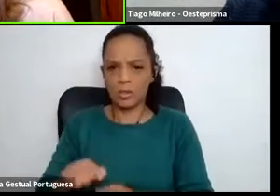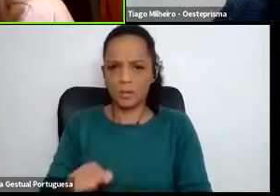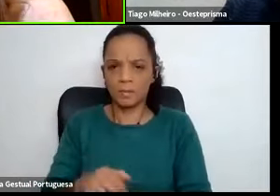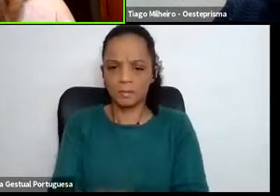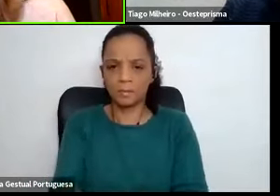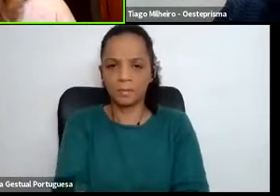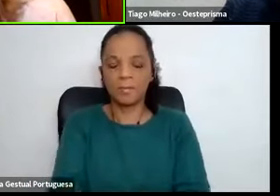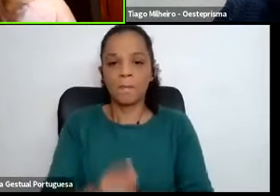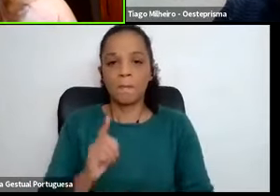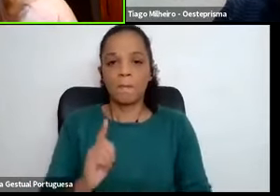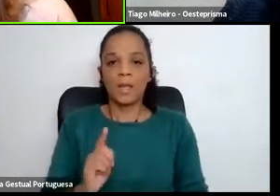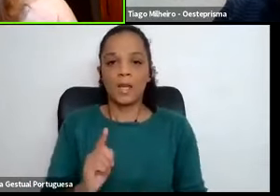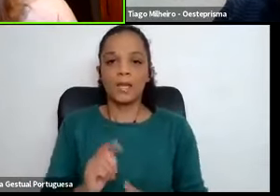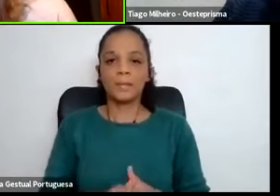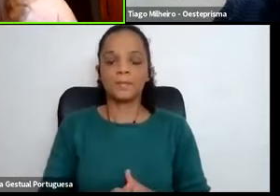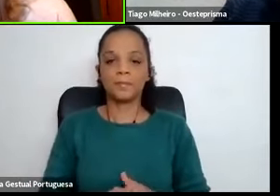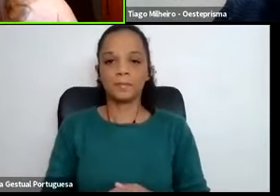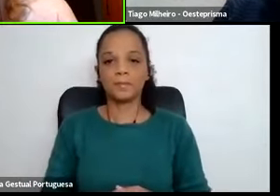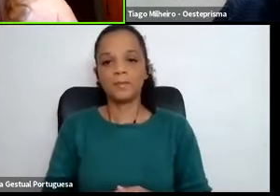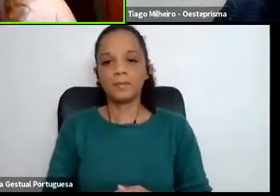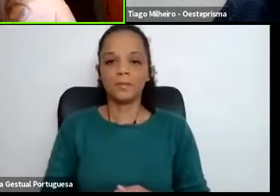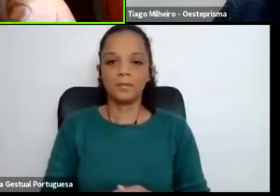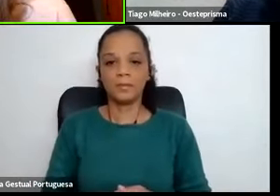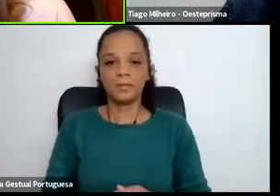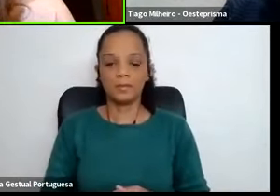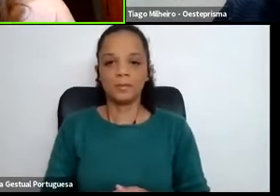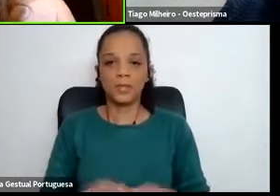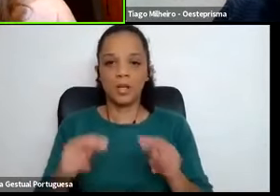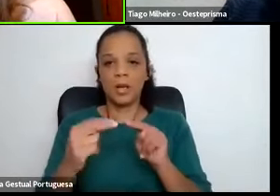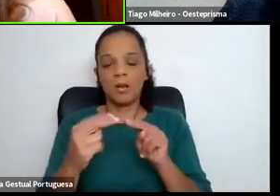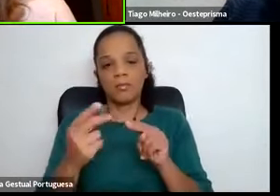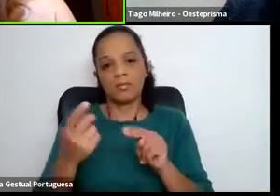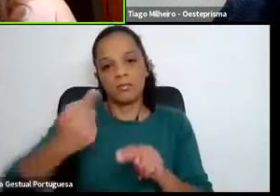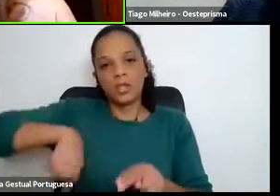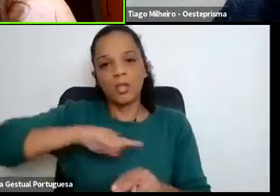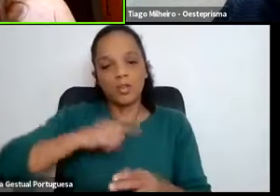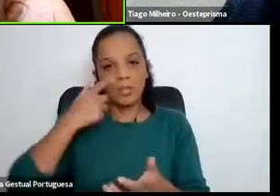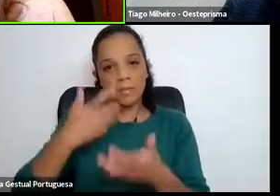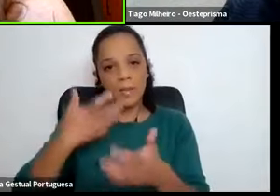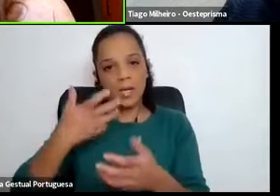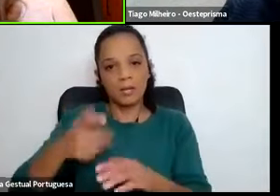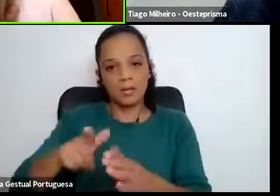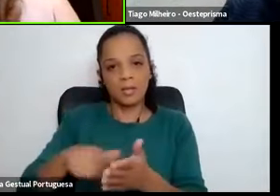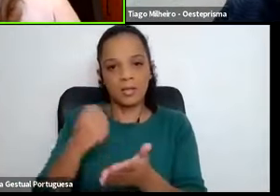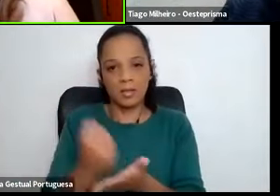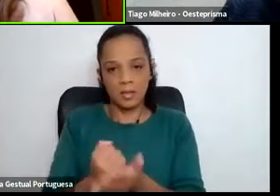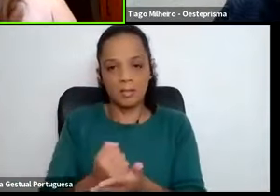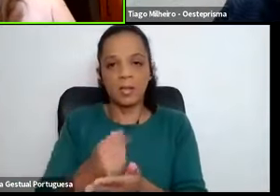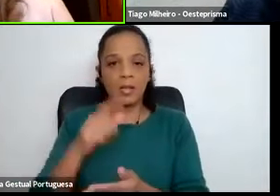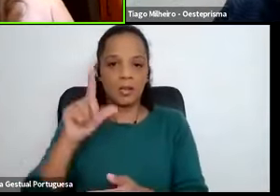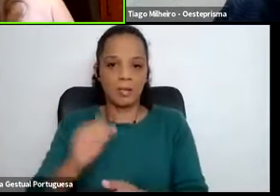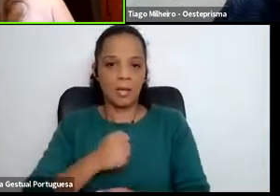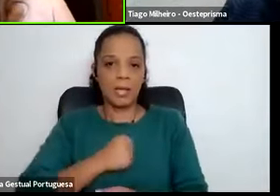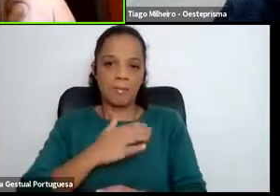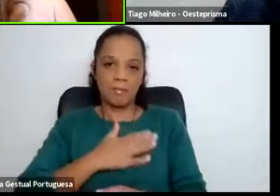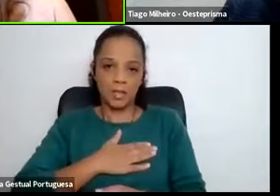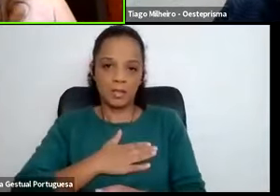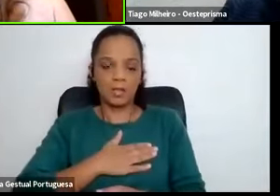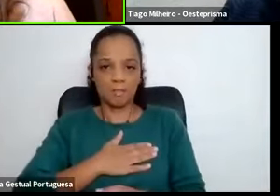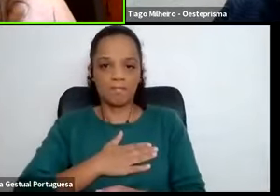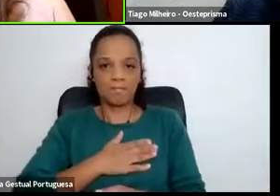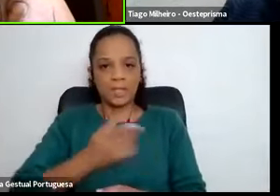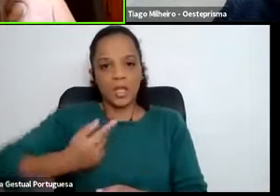é um dos apontos que nós salientamos e que nós oferecemos à empresa como